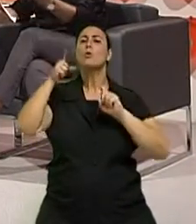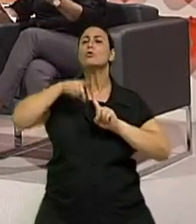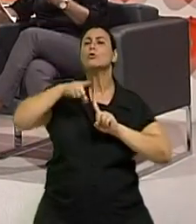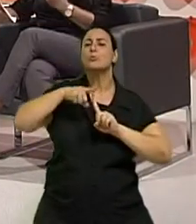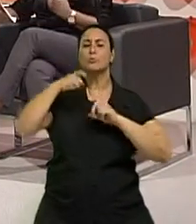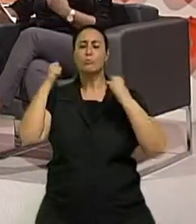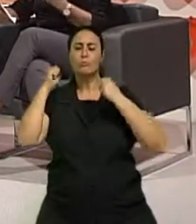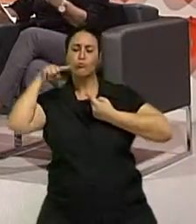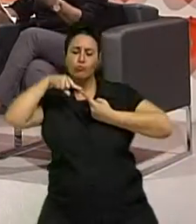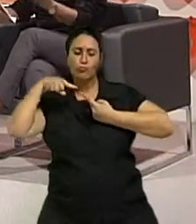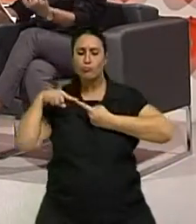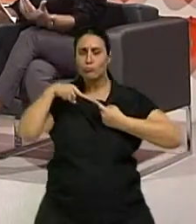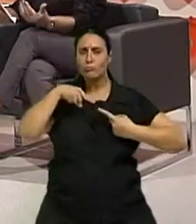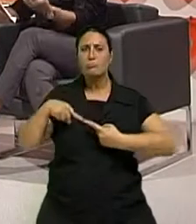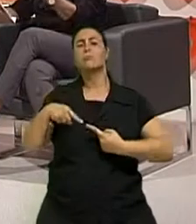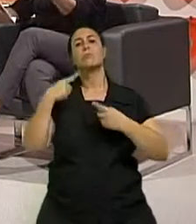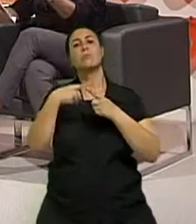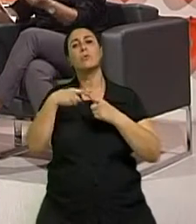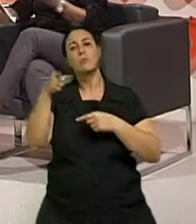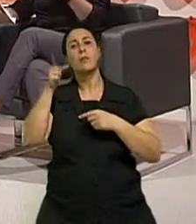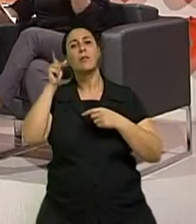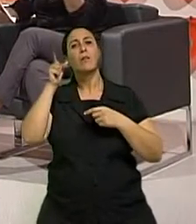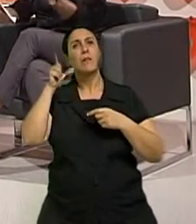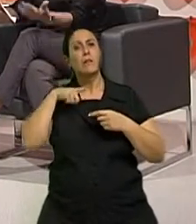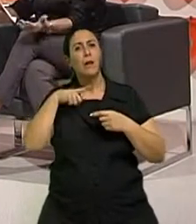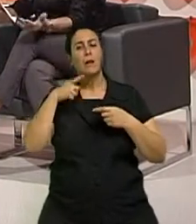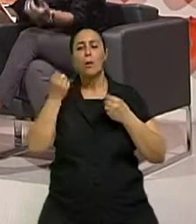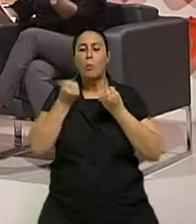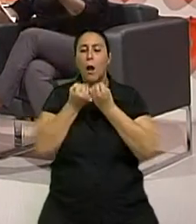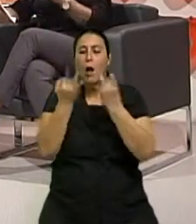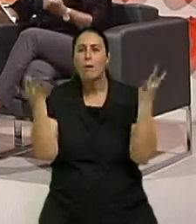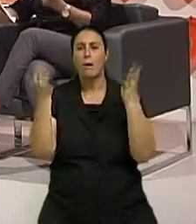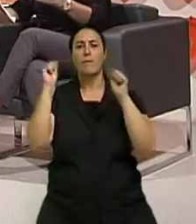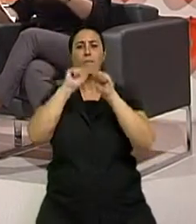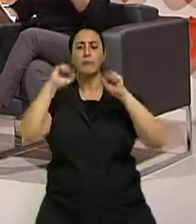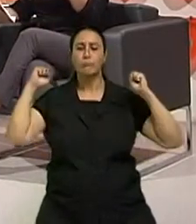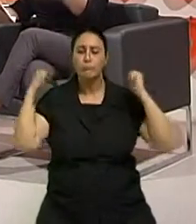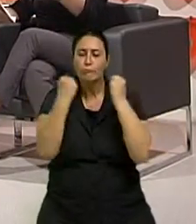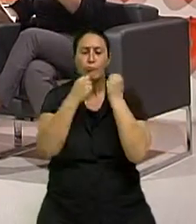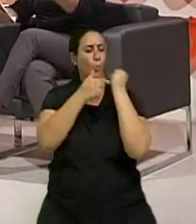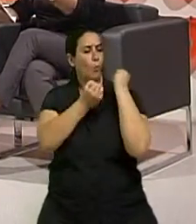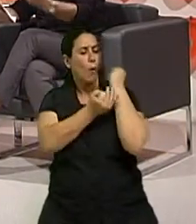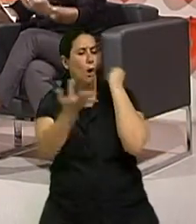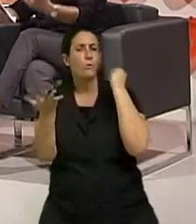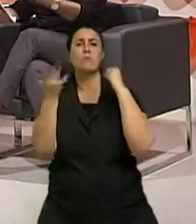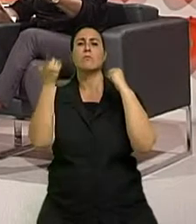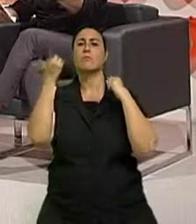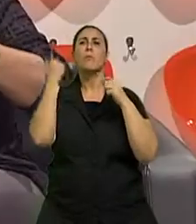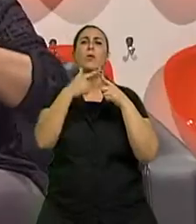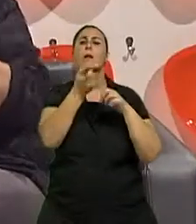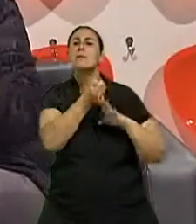está fazendo aquele exercício controlado tantas vezes, um movimento e tantos dias na